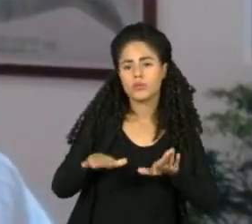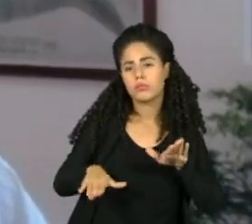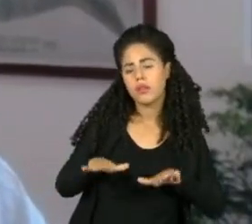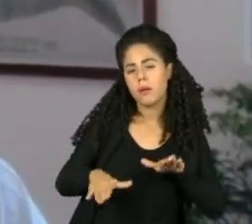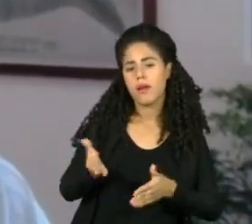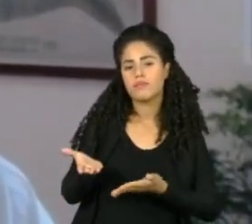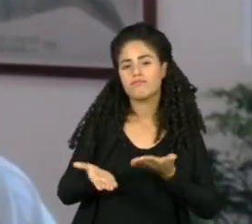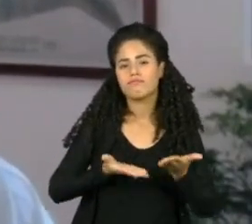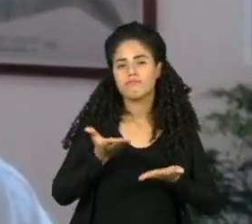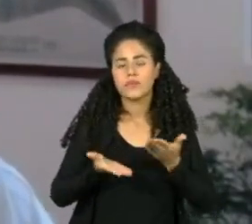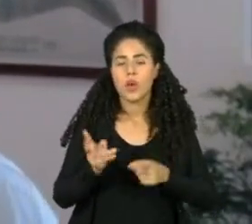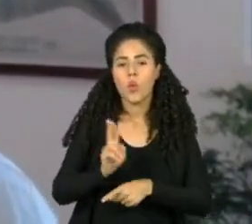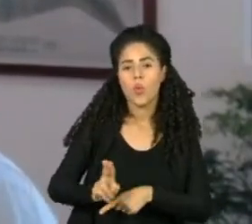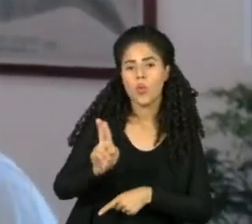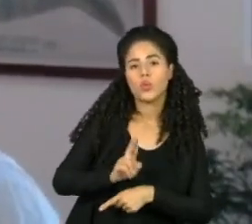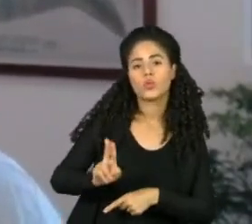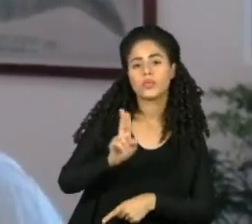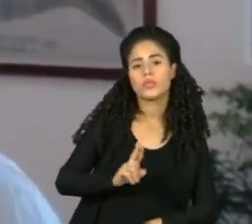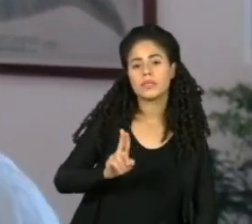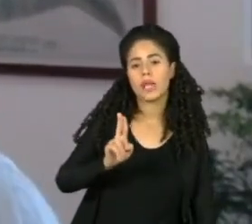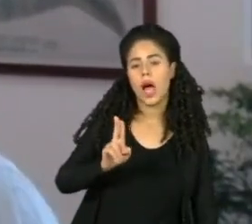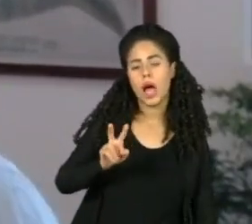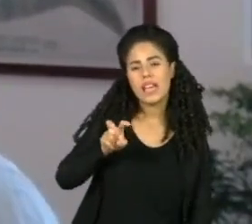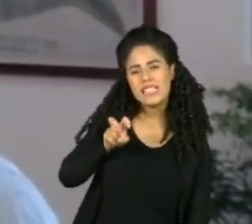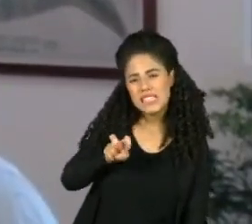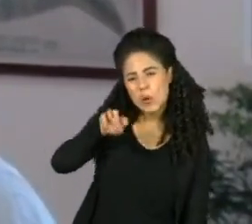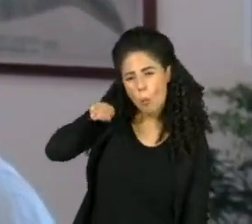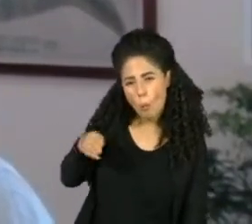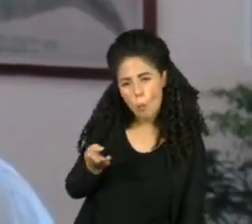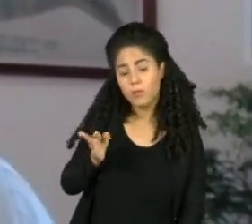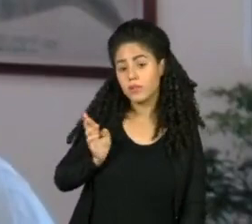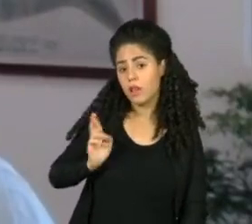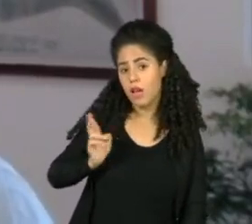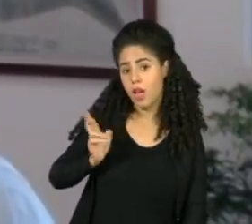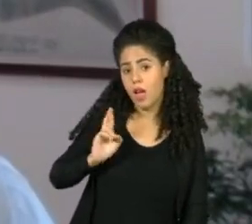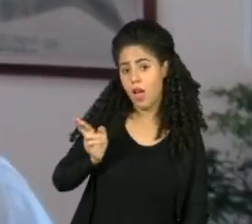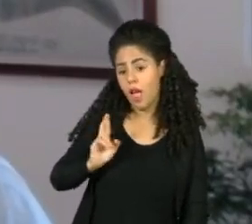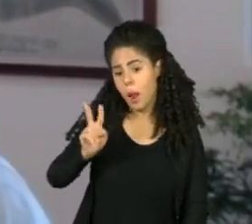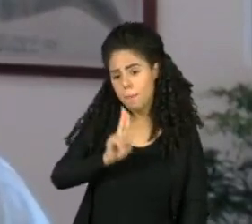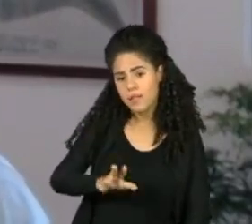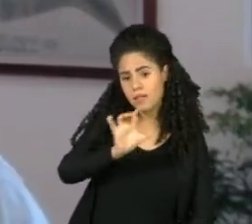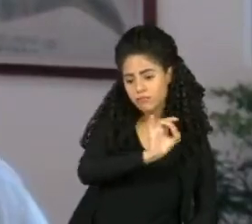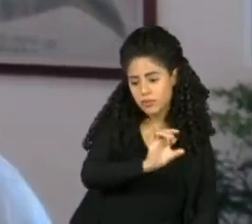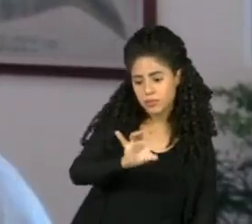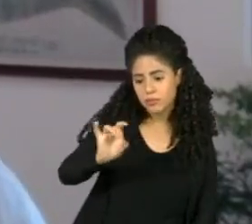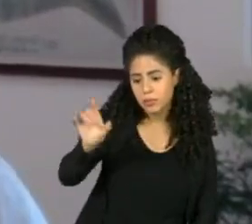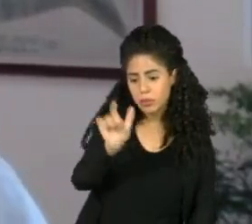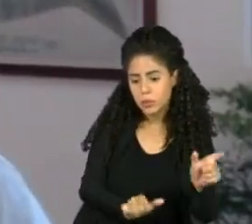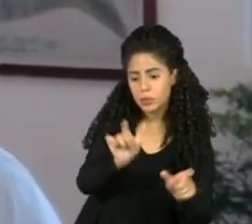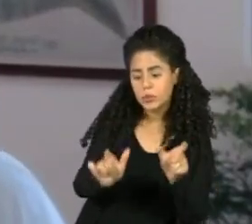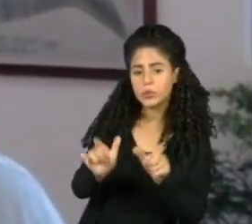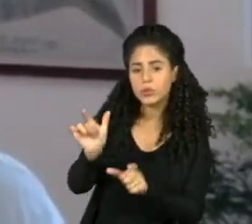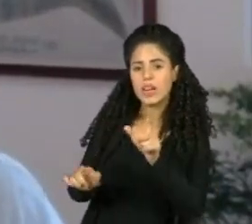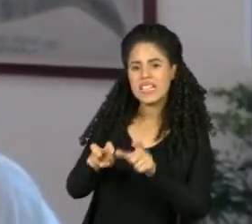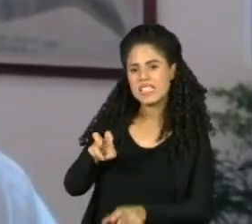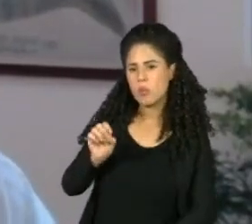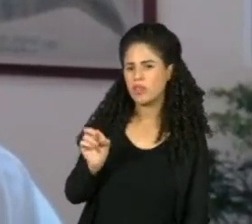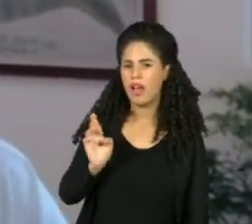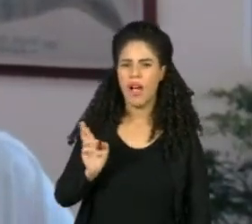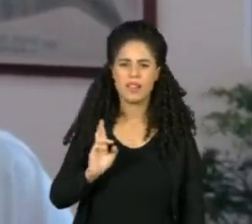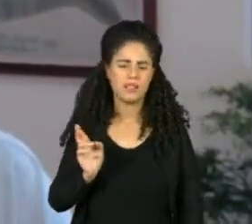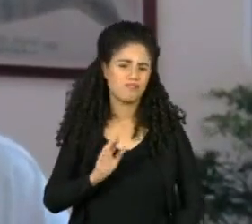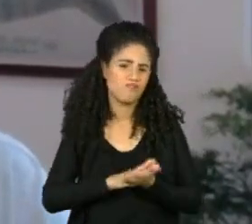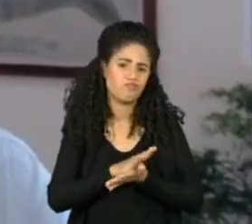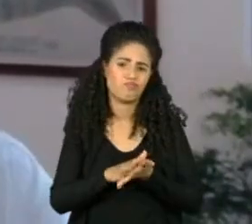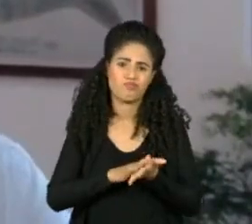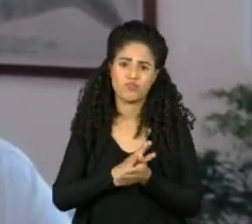no Brasil, pelos valores do Fundeb, é na casa de 5 mil reais, entre 4 e 5 mil reais. Então 50 reais não é nada, ele